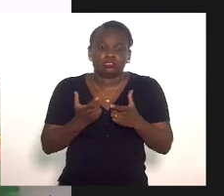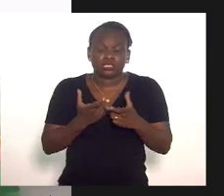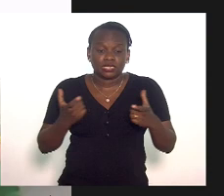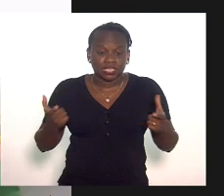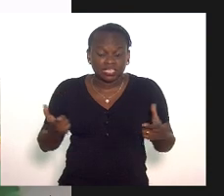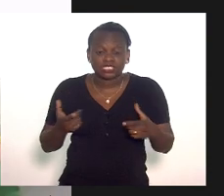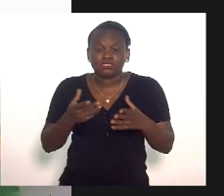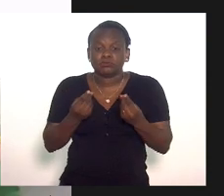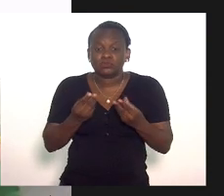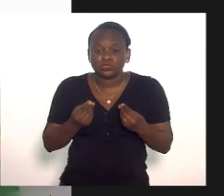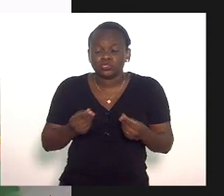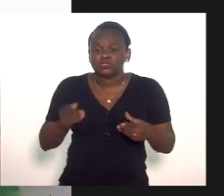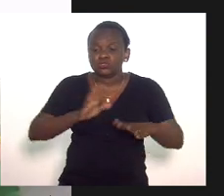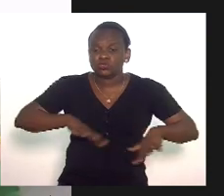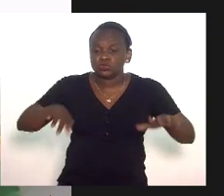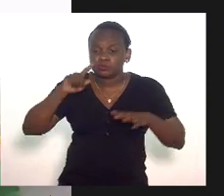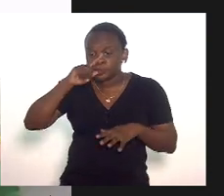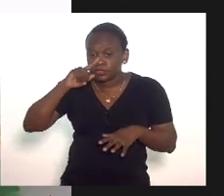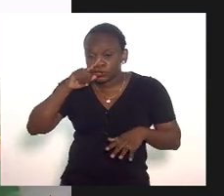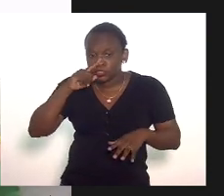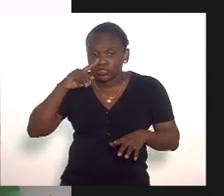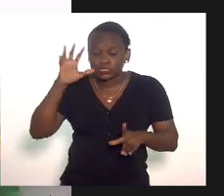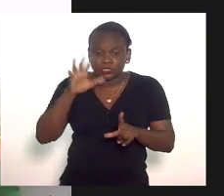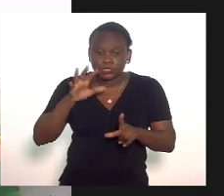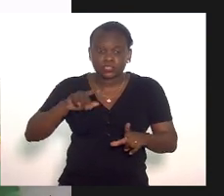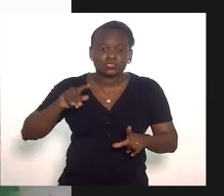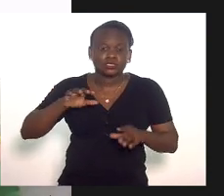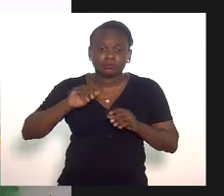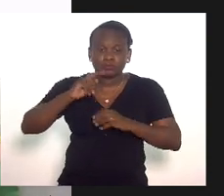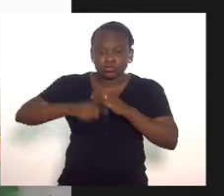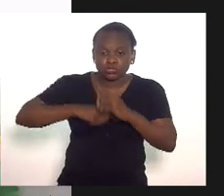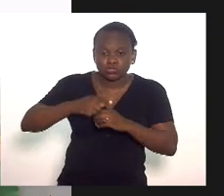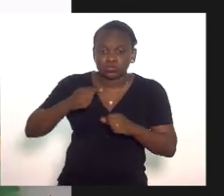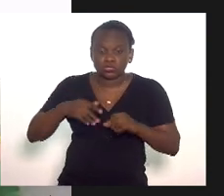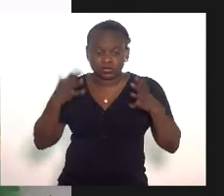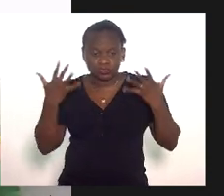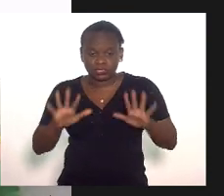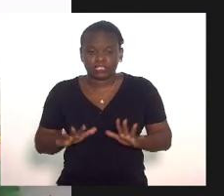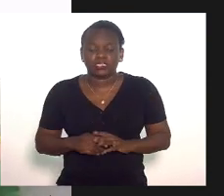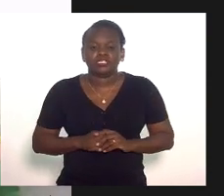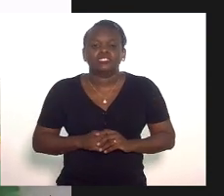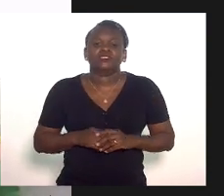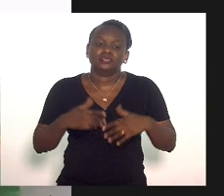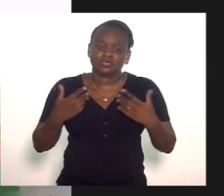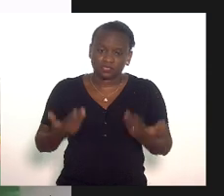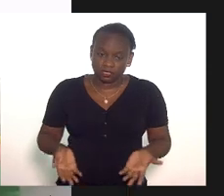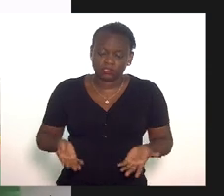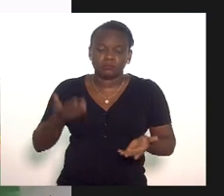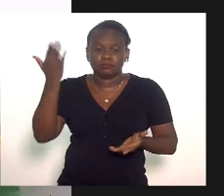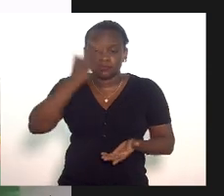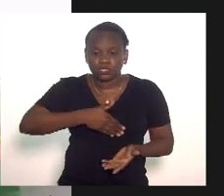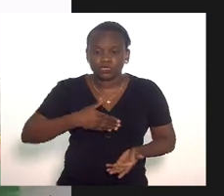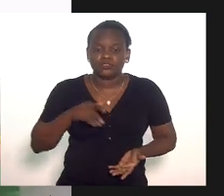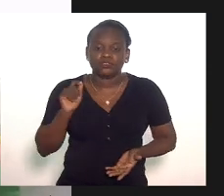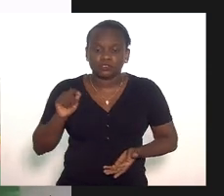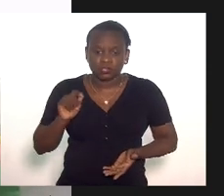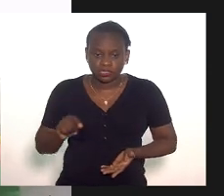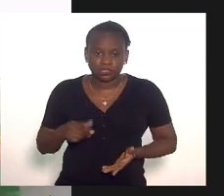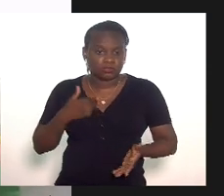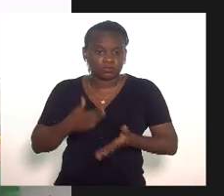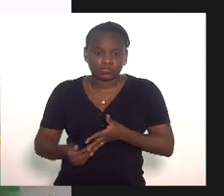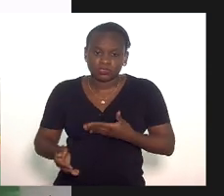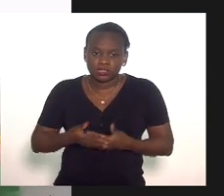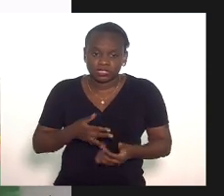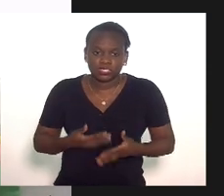uma grande ameaça sanitária global e que demonstra aí qualquer